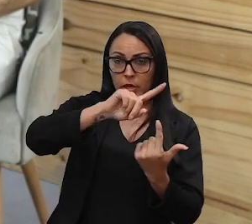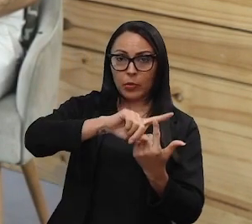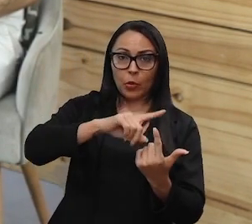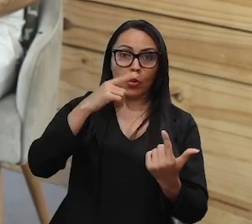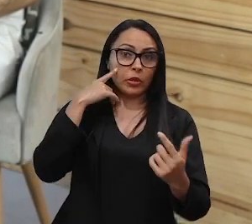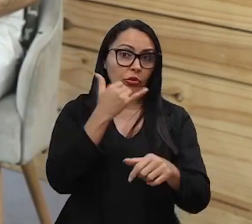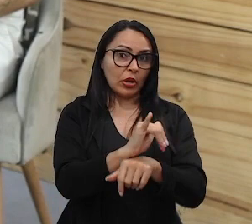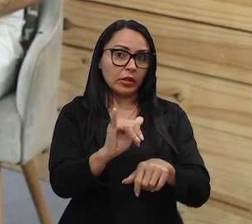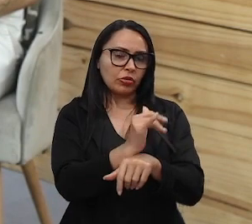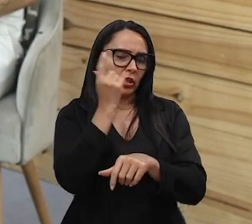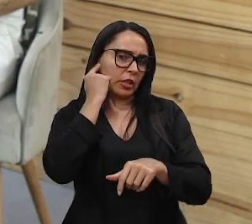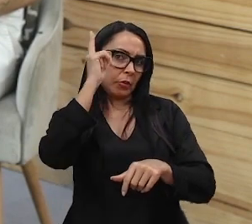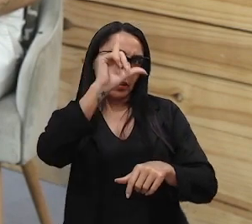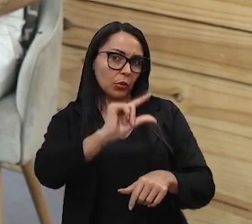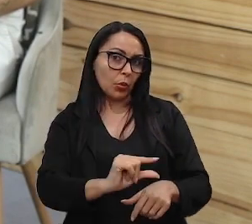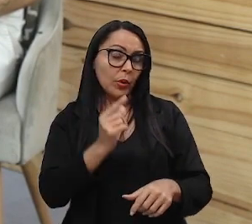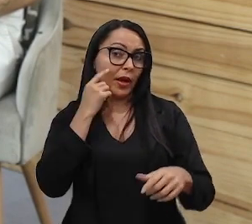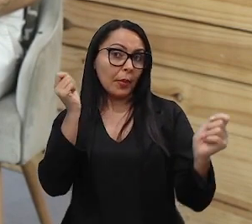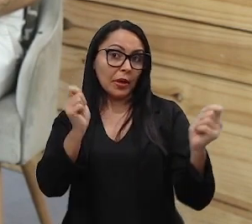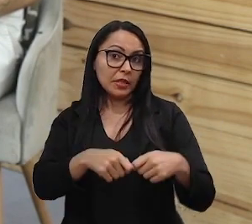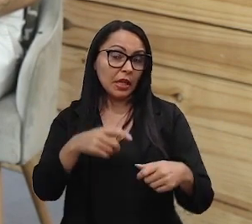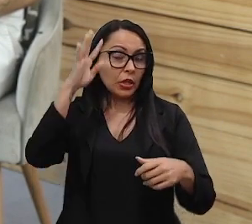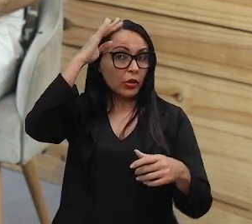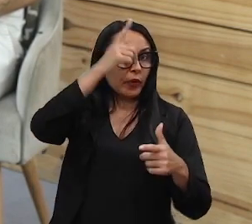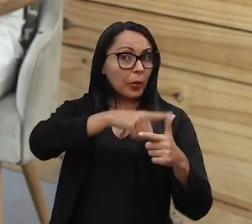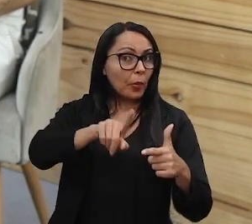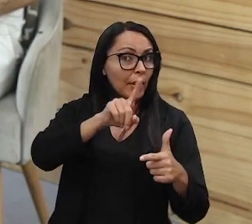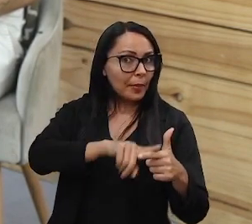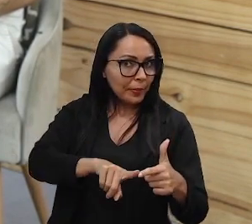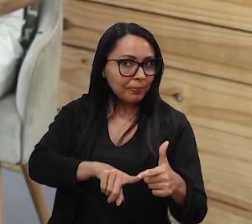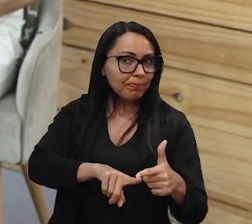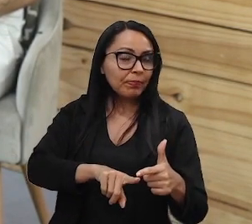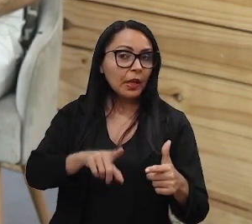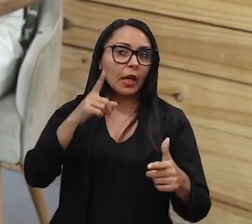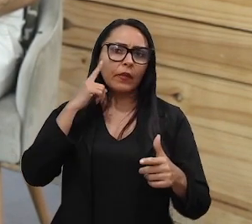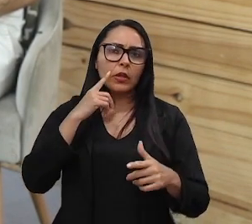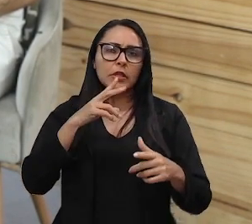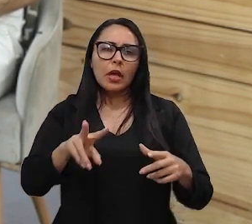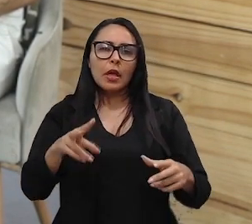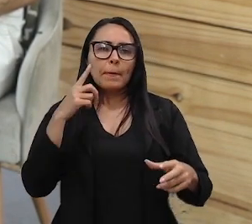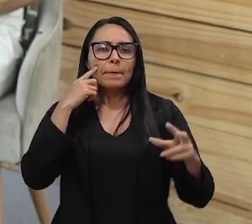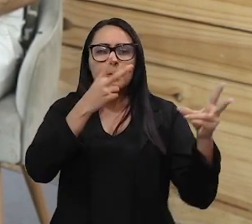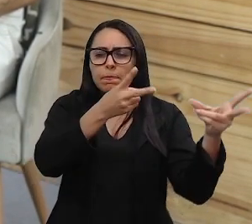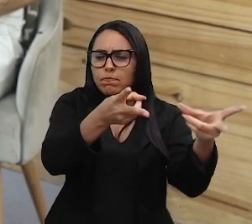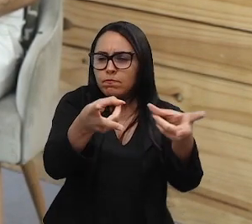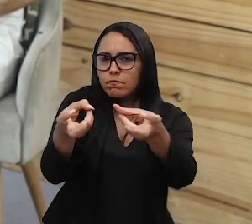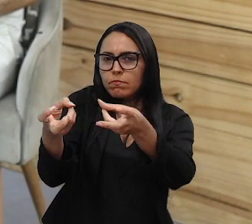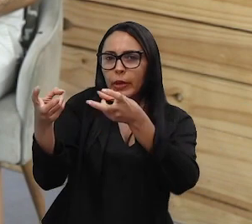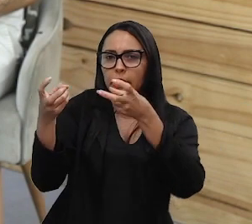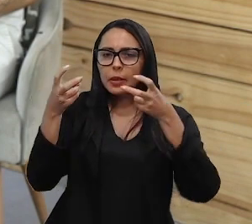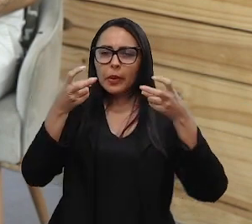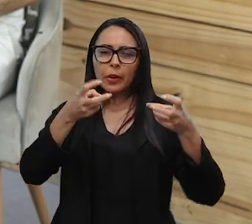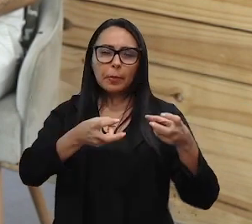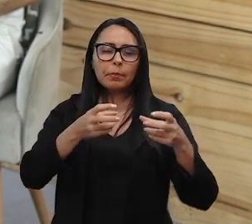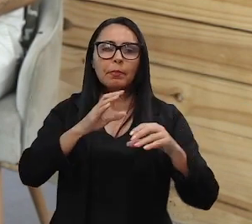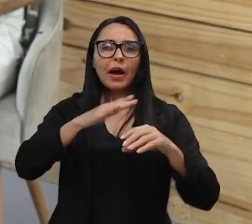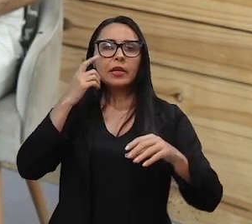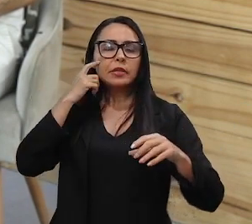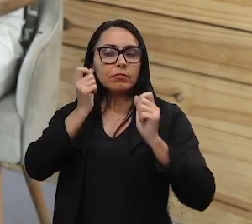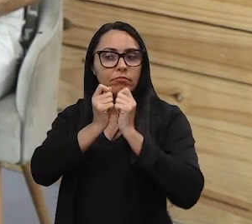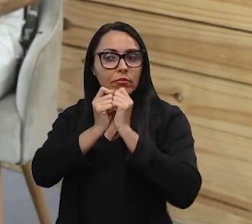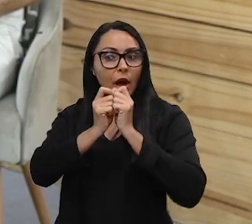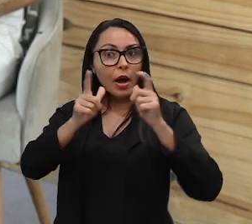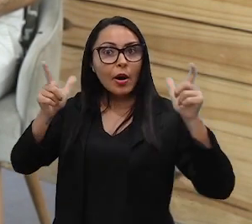que vai diminuir essa capacidade de você resolver problemas, de você ter esse olhar um pouco mais resolutivo, pouco mais amplo,